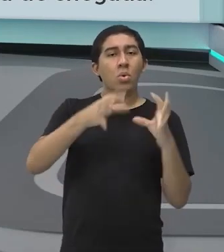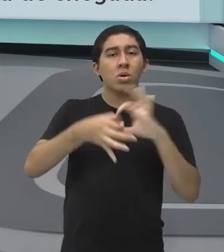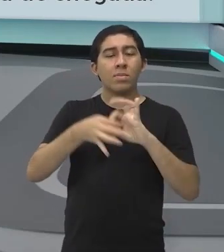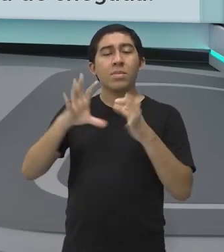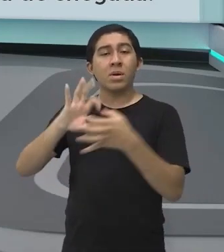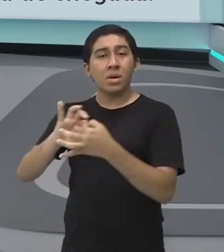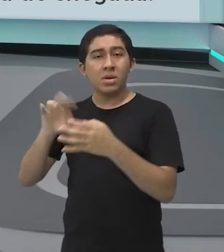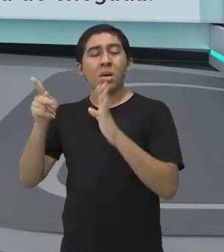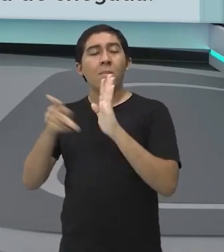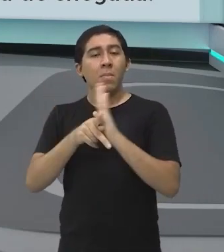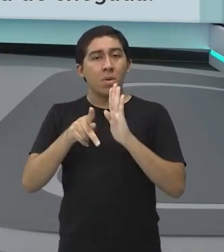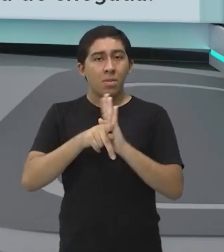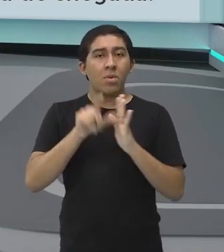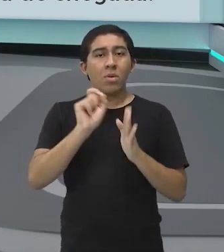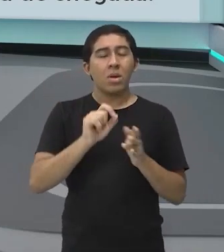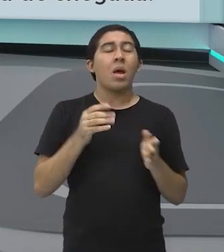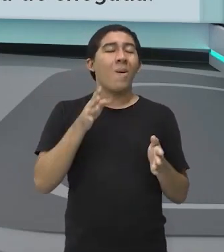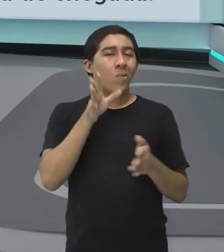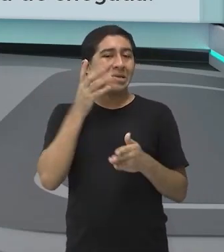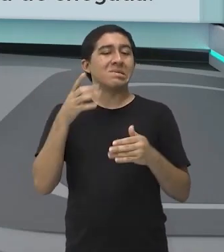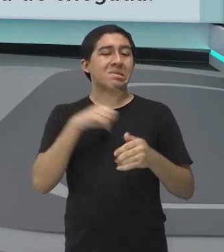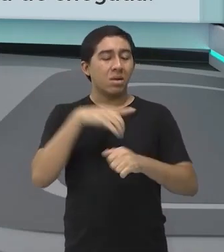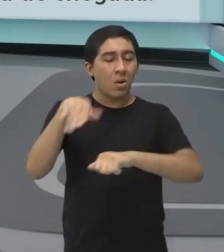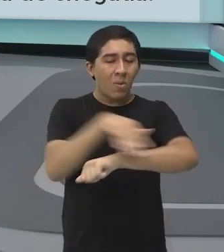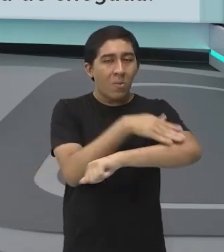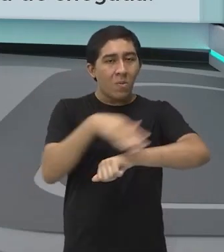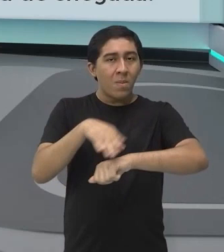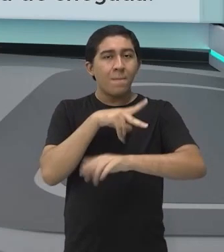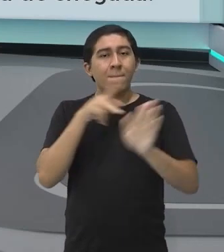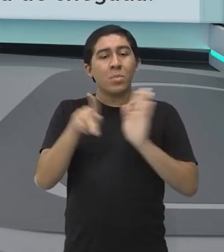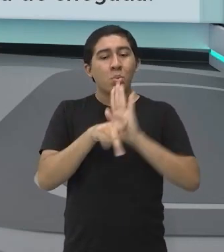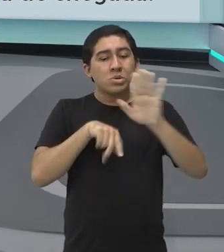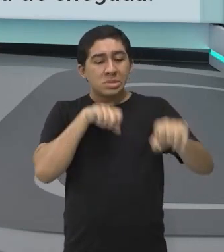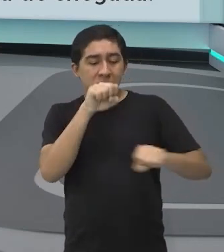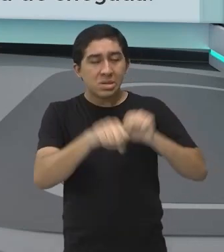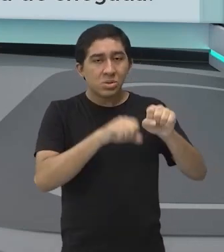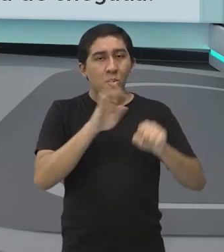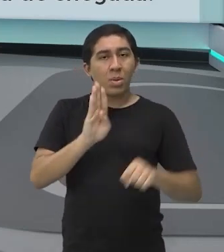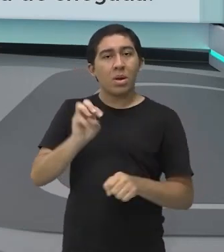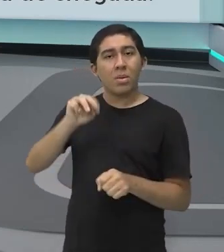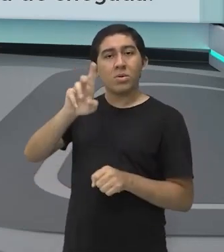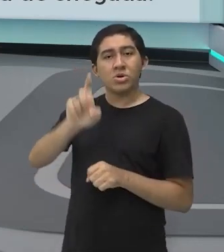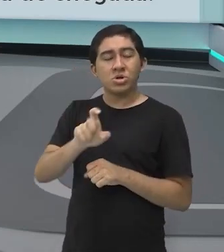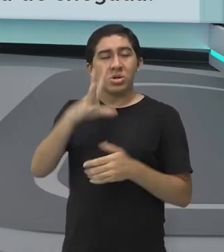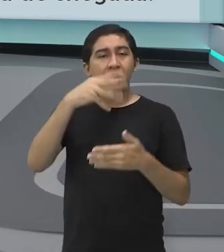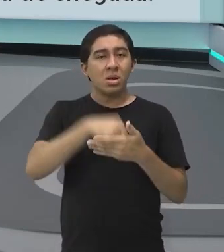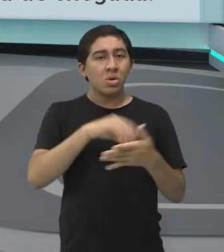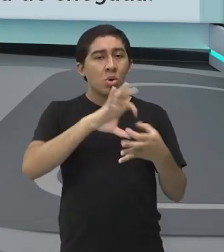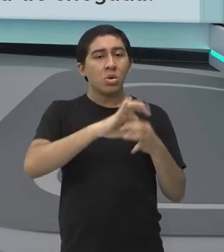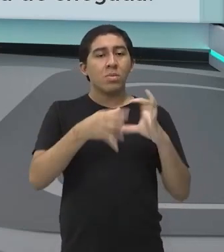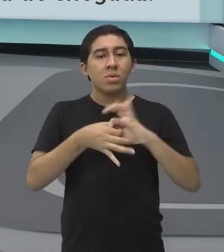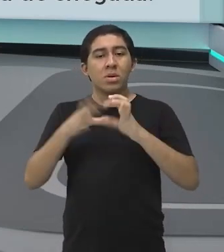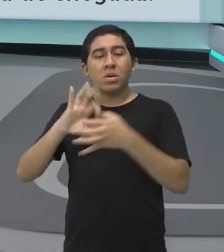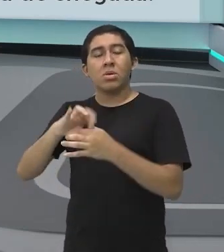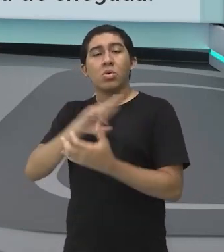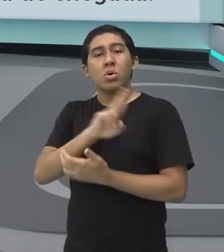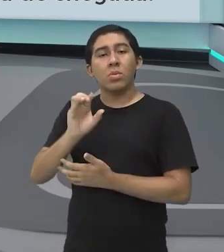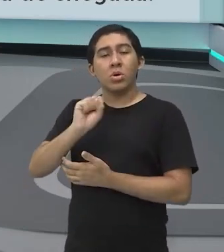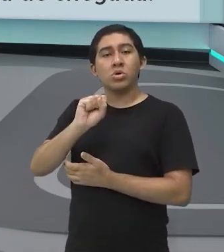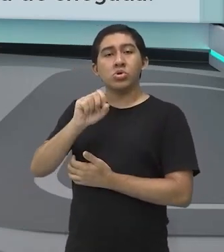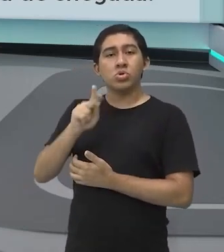corrida propriamente dita, a gente vai ter um formato de ciclismo BMX nas Olimpíadas que vai ser chamado de Supercross.